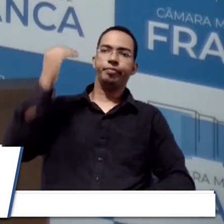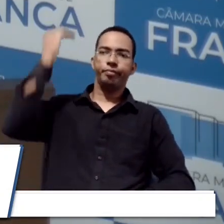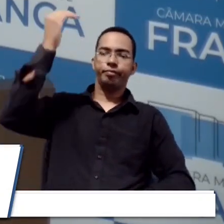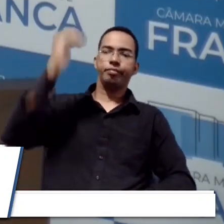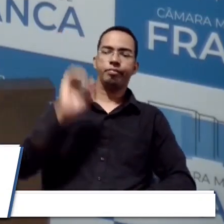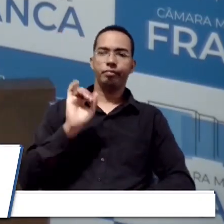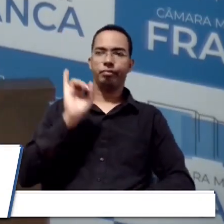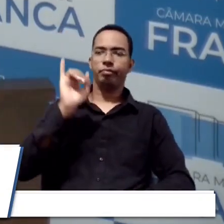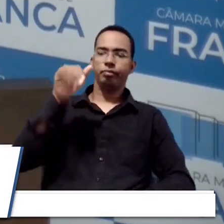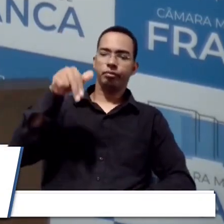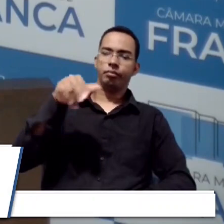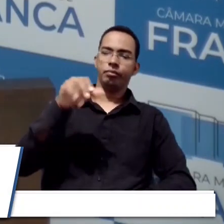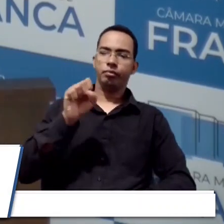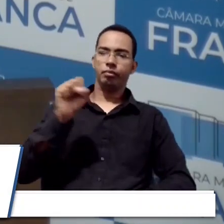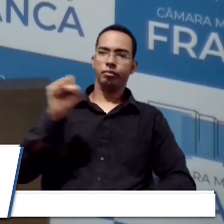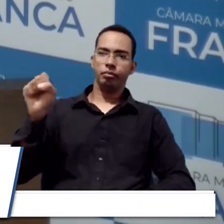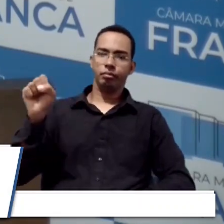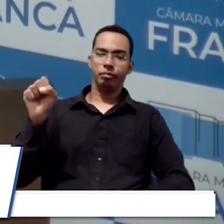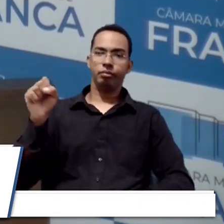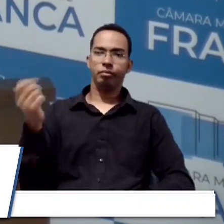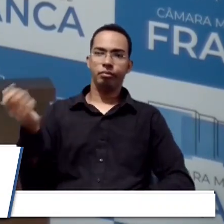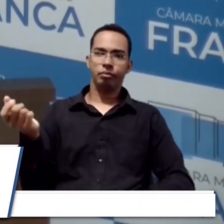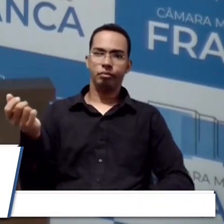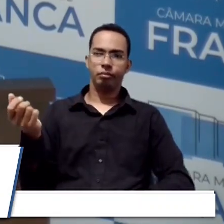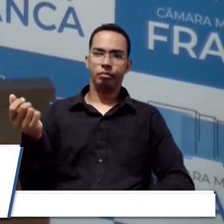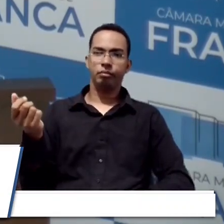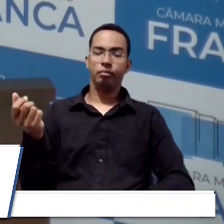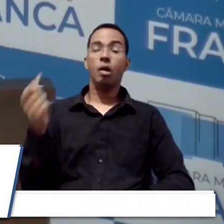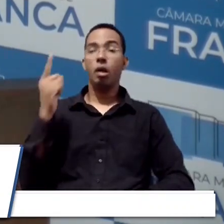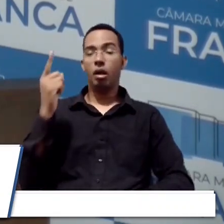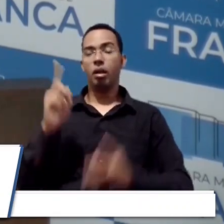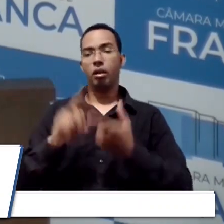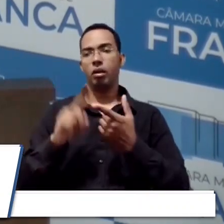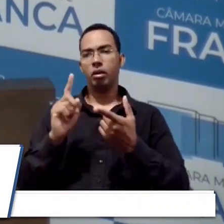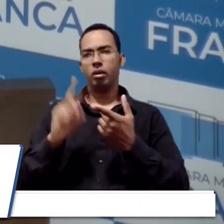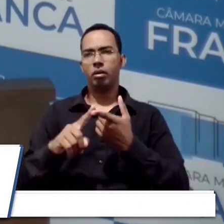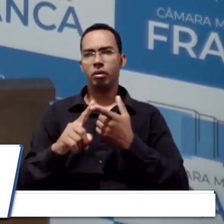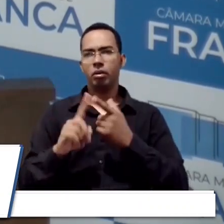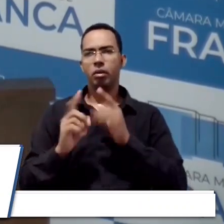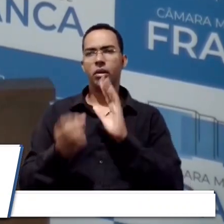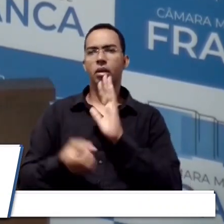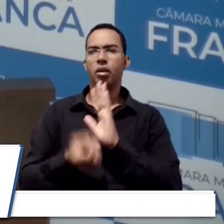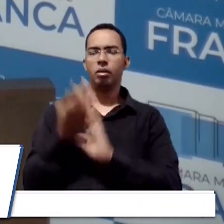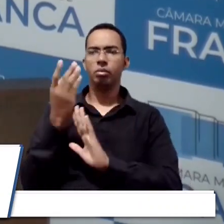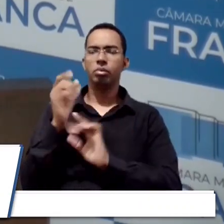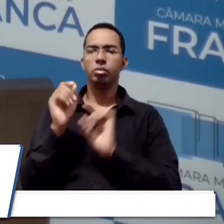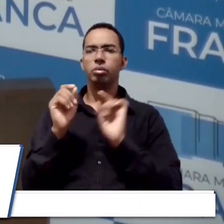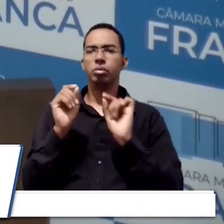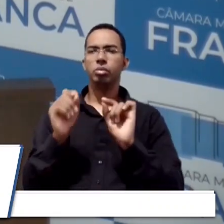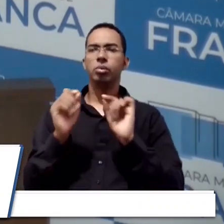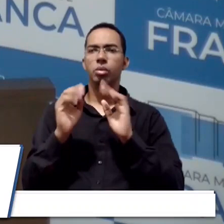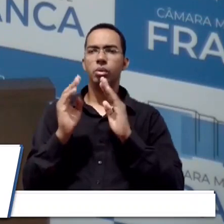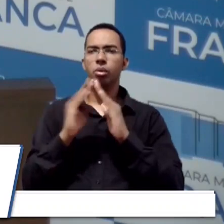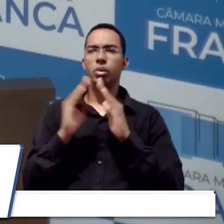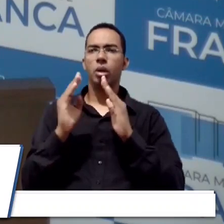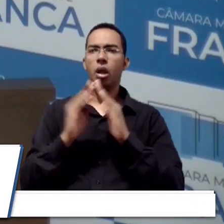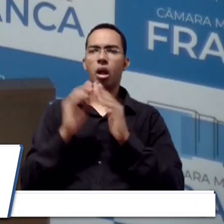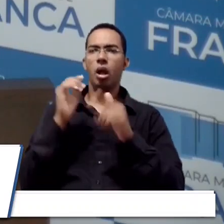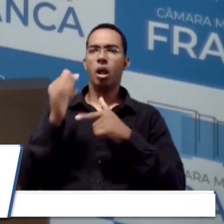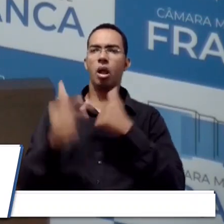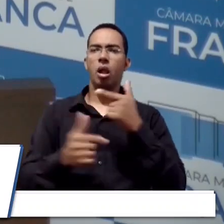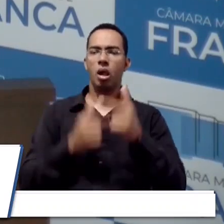INSS, ele também está criando a Casa do Trabalhador.